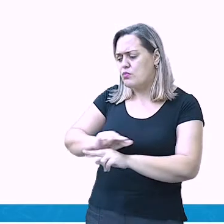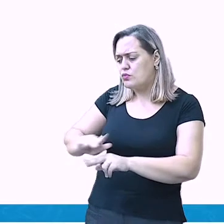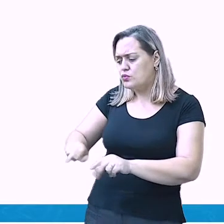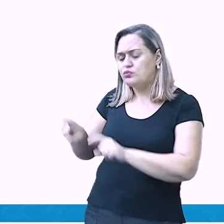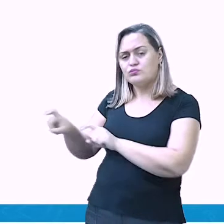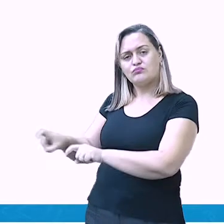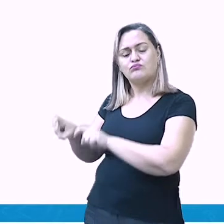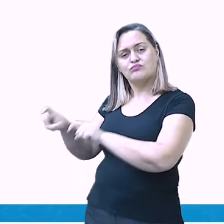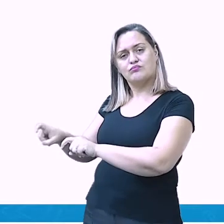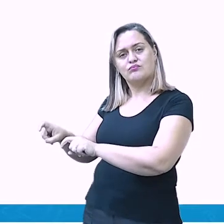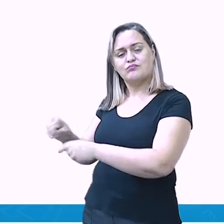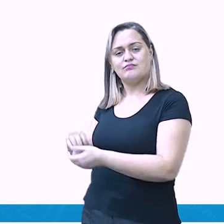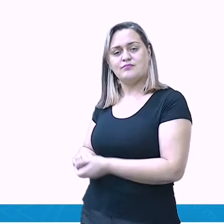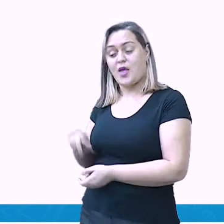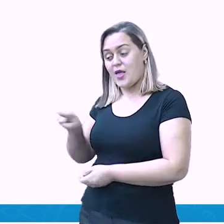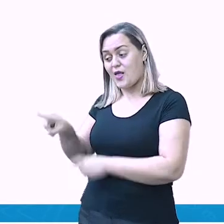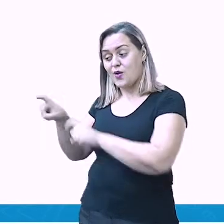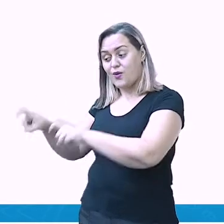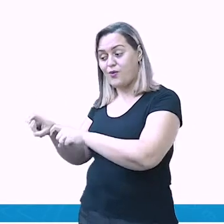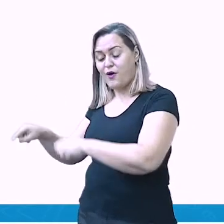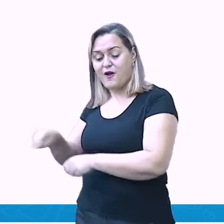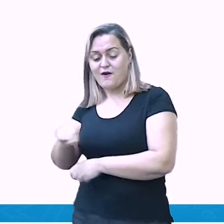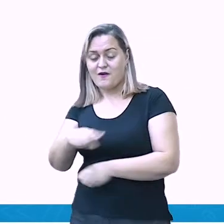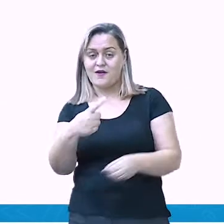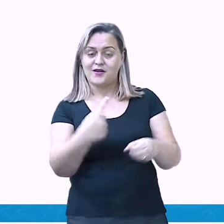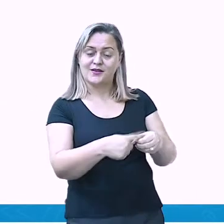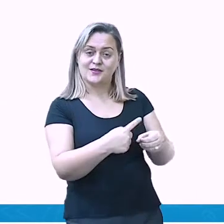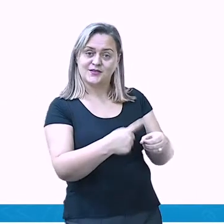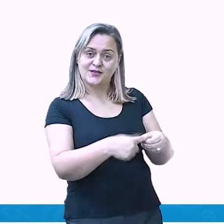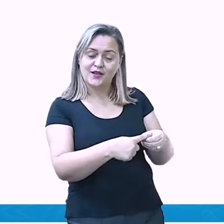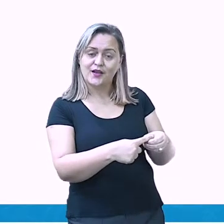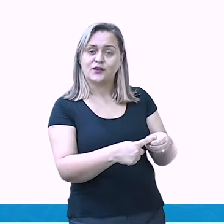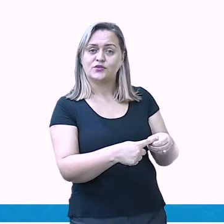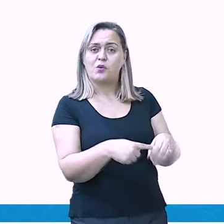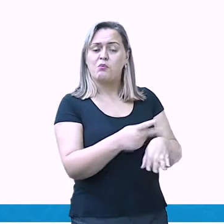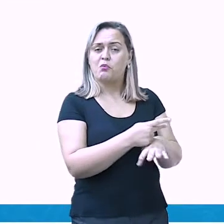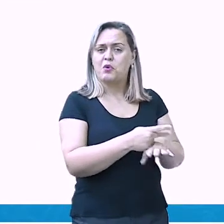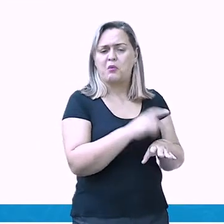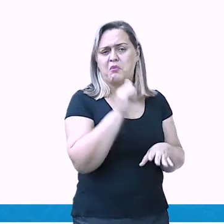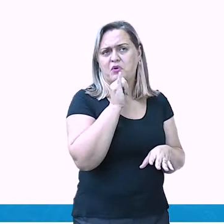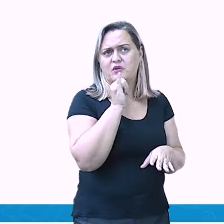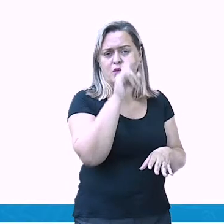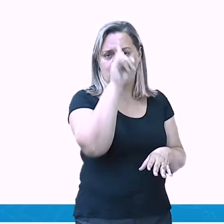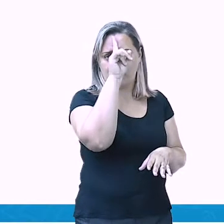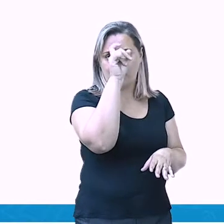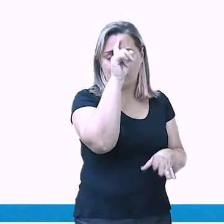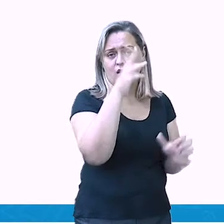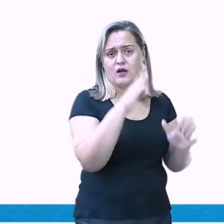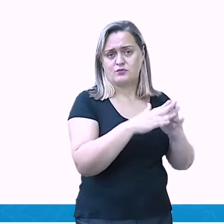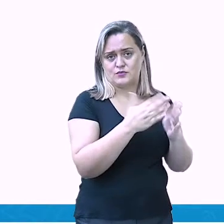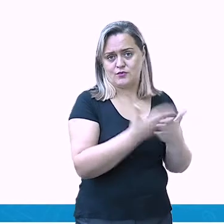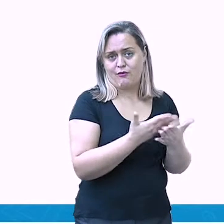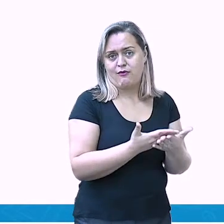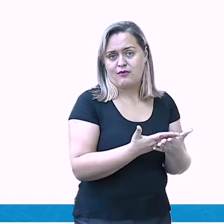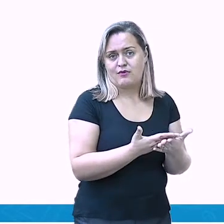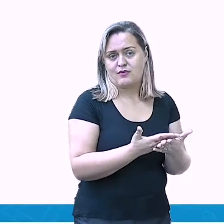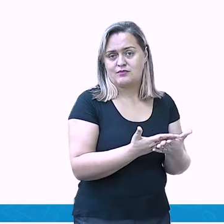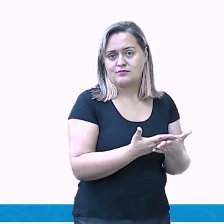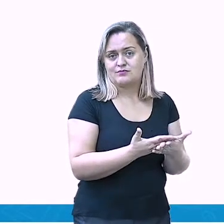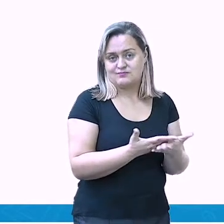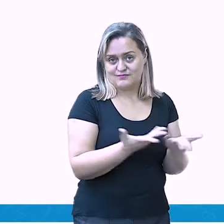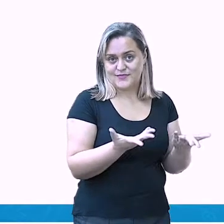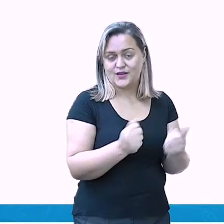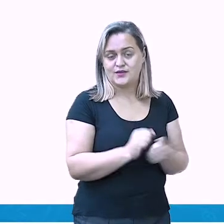oferecidos pelas zonas urbanas. Lembre-se que o fenômeno do êxodo rural,